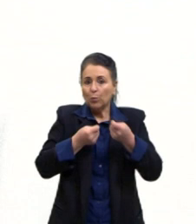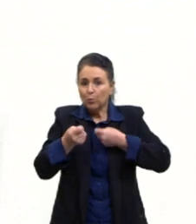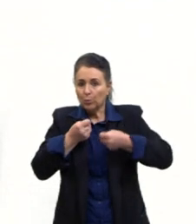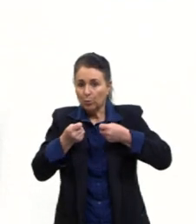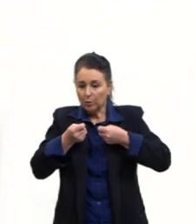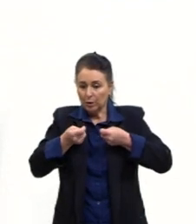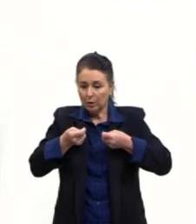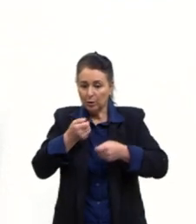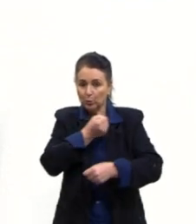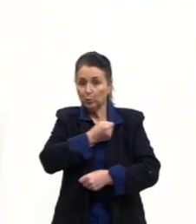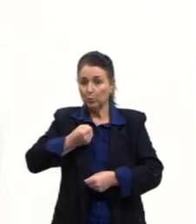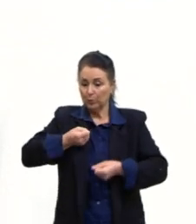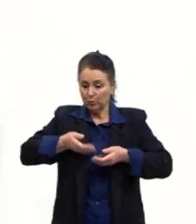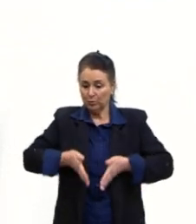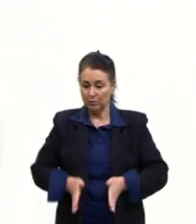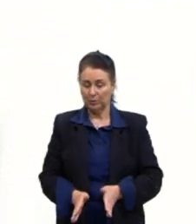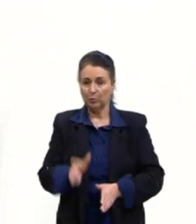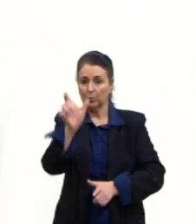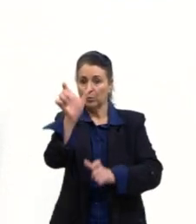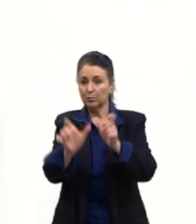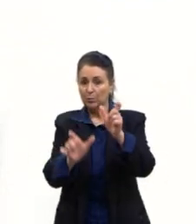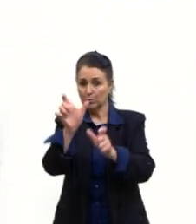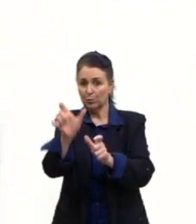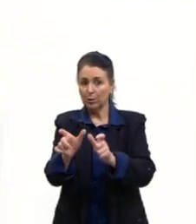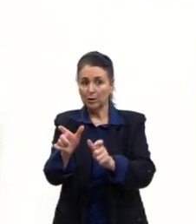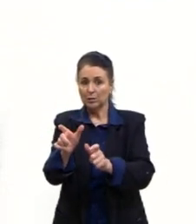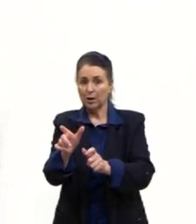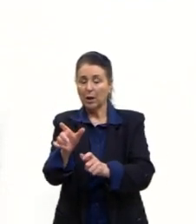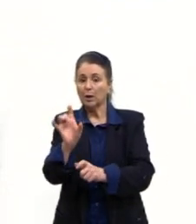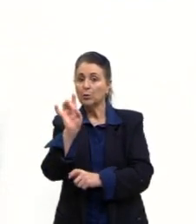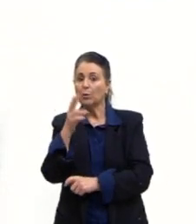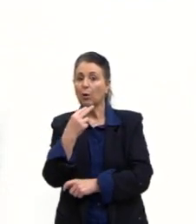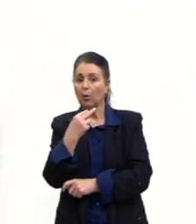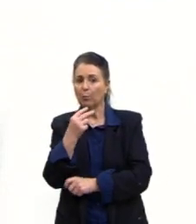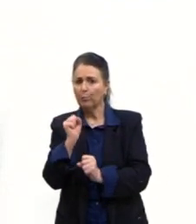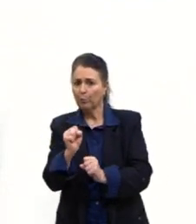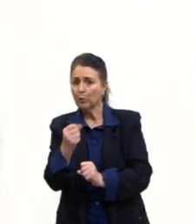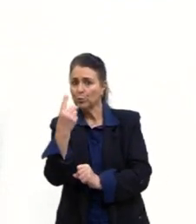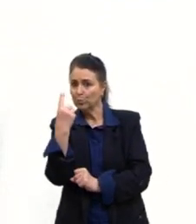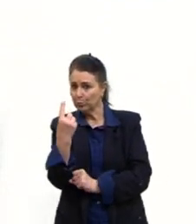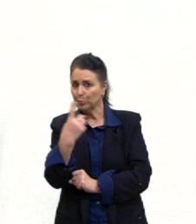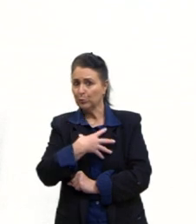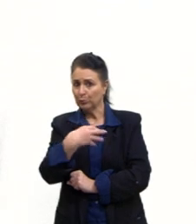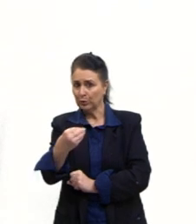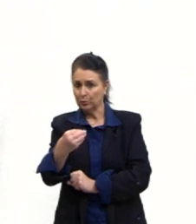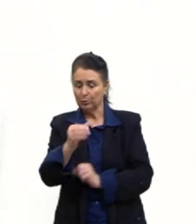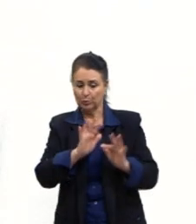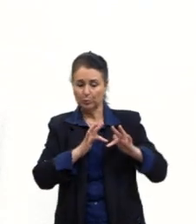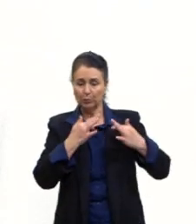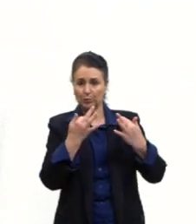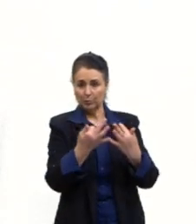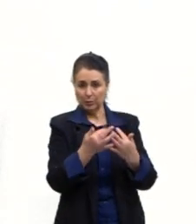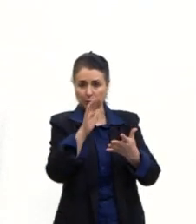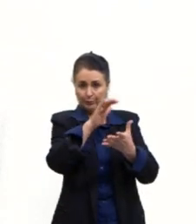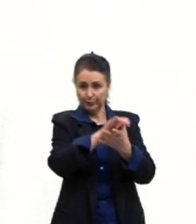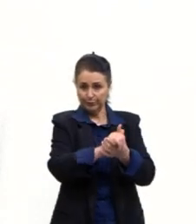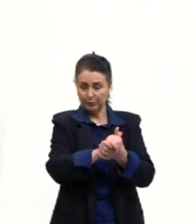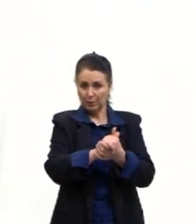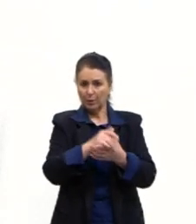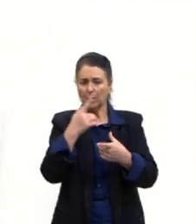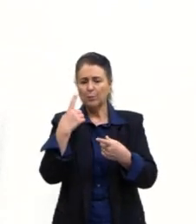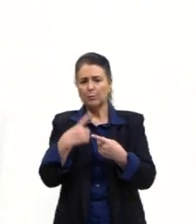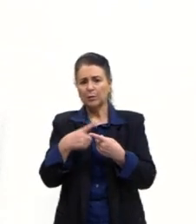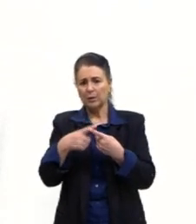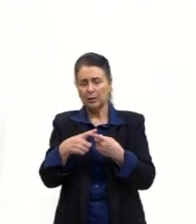sofrendo com essa política, não, só pode ter um. E a gente viu, nós vimos ao longo das aulas que para ter a manutenção